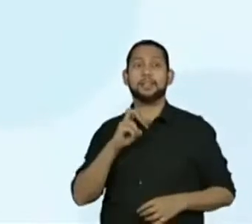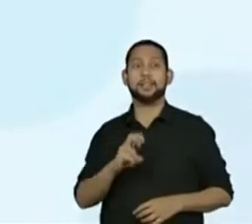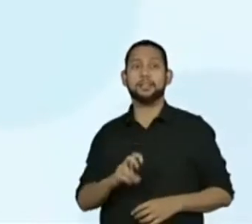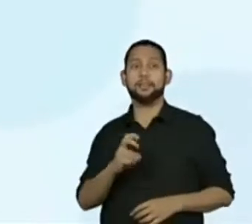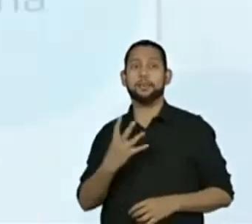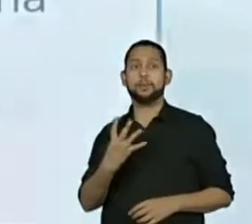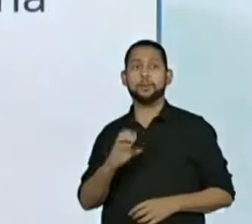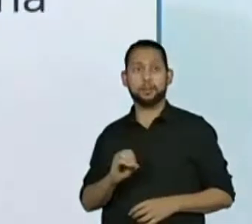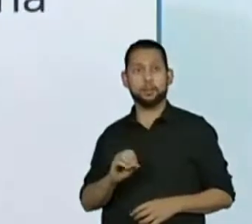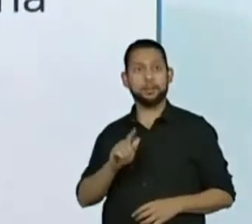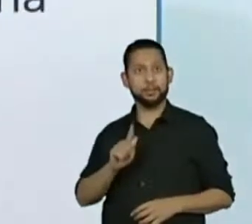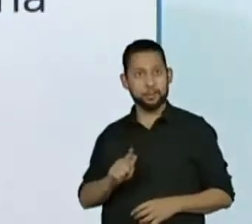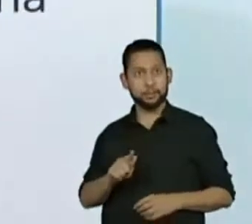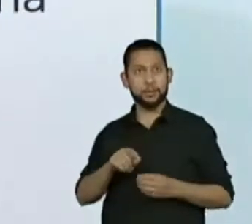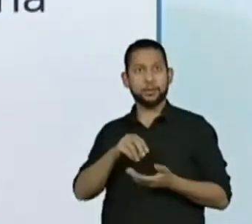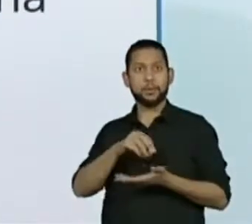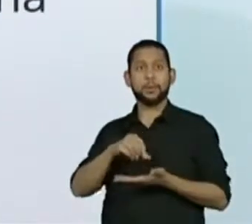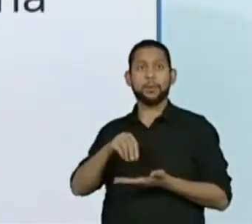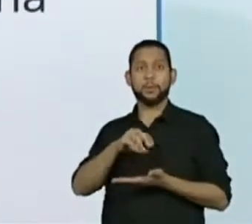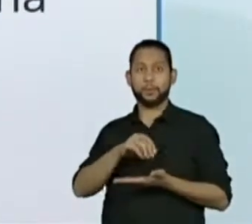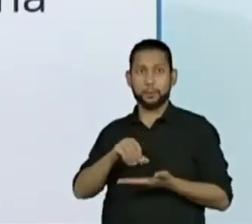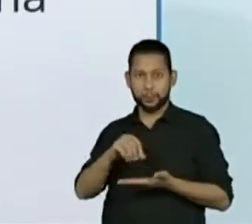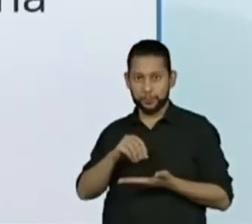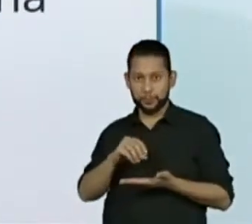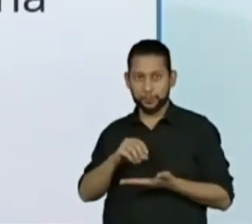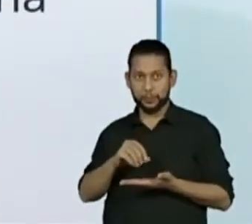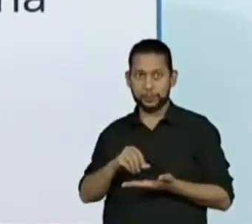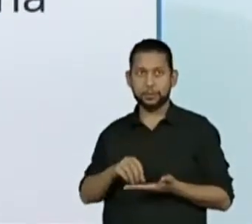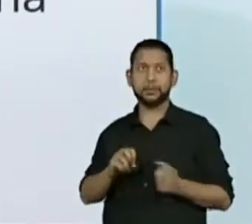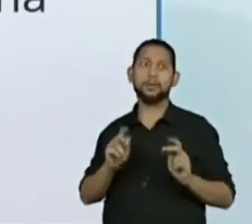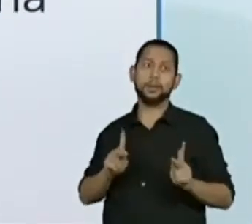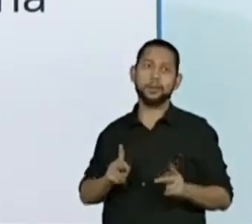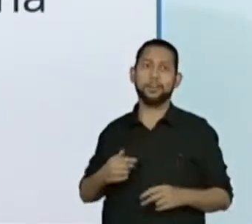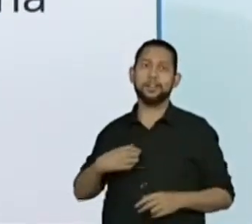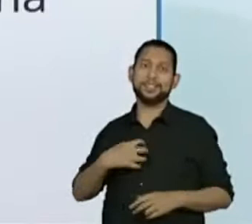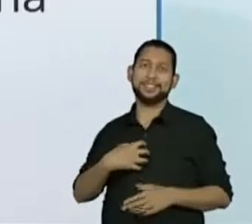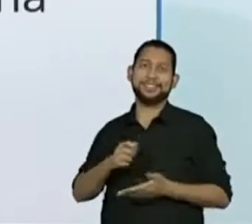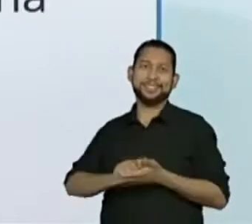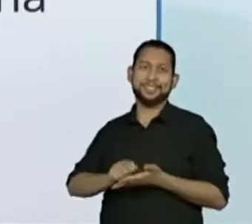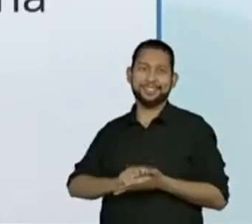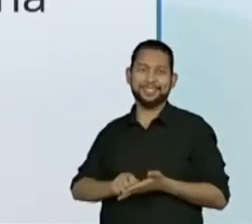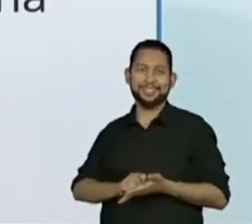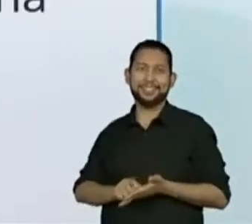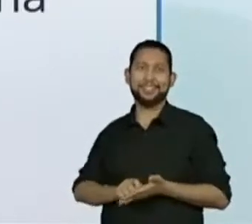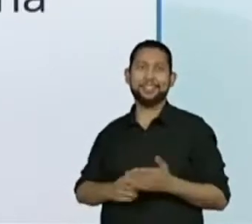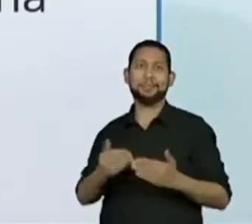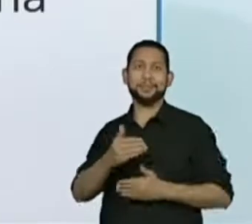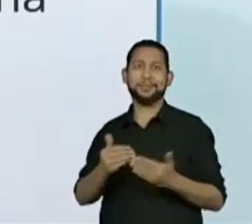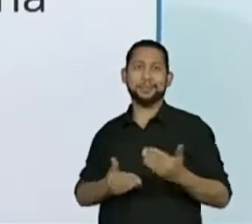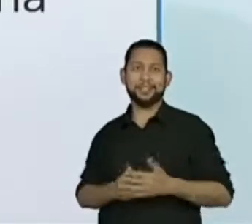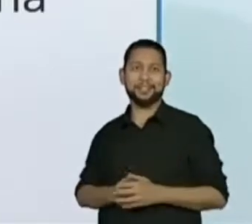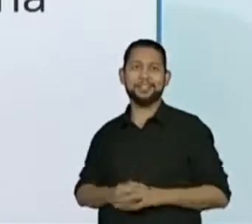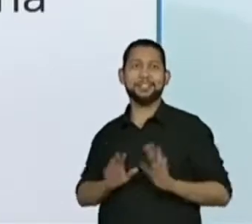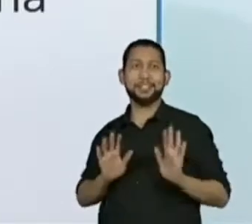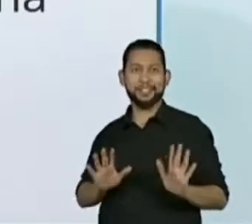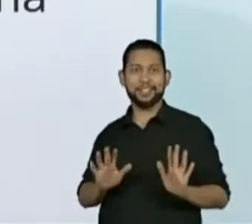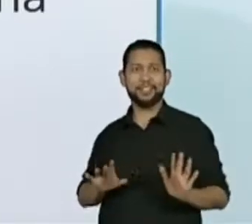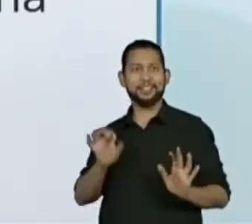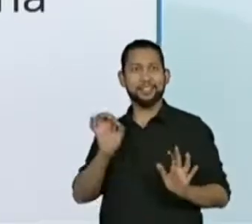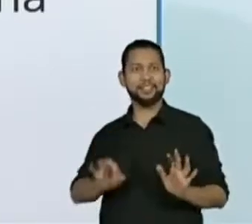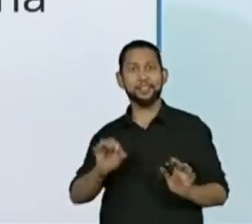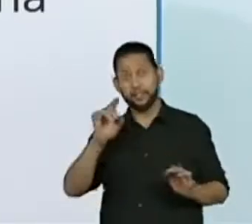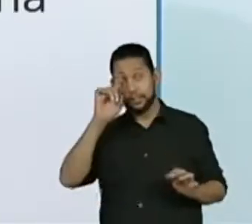540 gramas de farinha, tá bom? Foi muita animação na hora de fazer o PowerPoint. Mas tudo bem, vocês